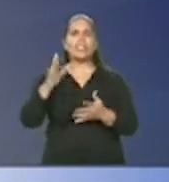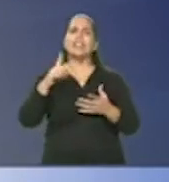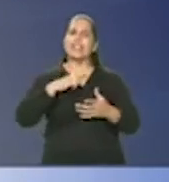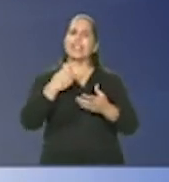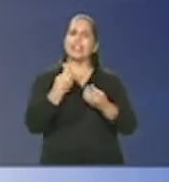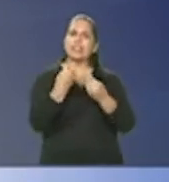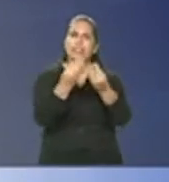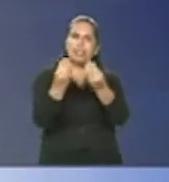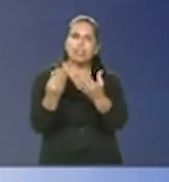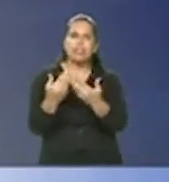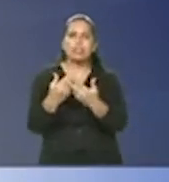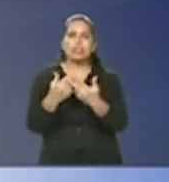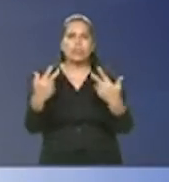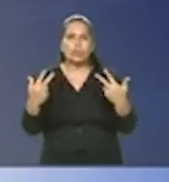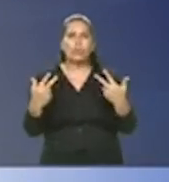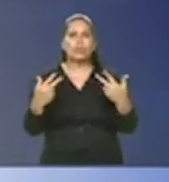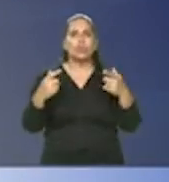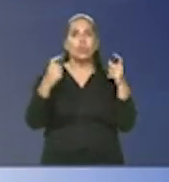oferecemos